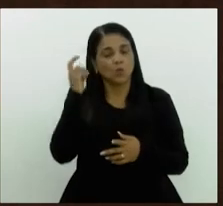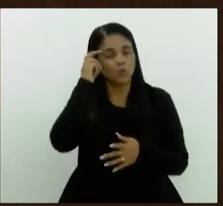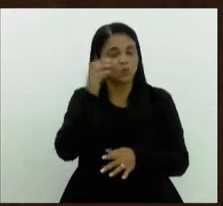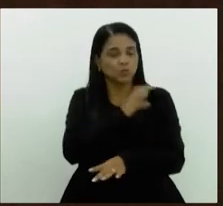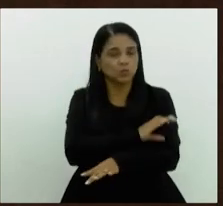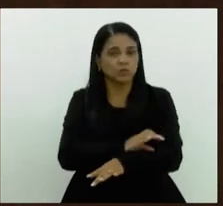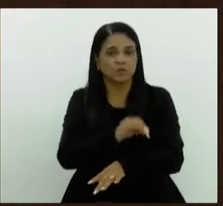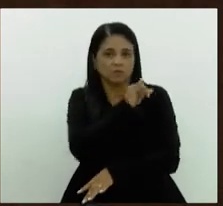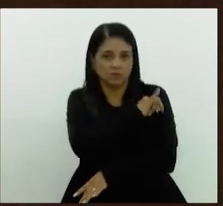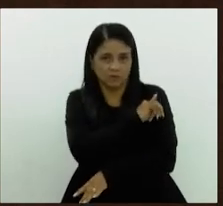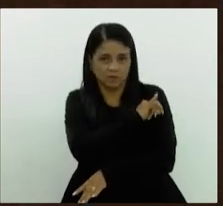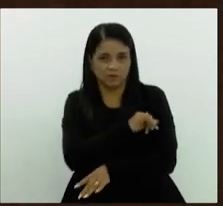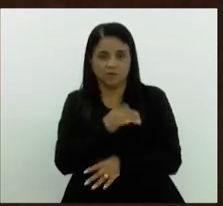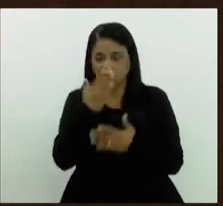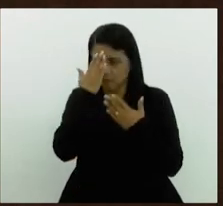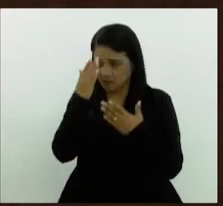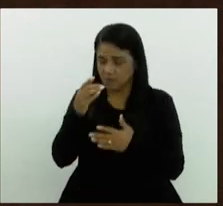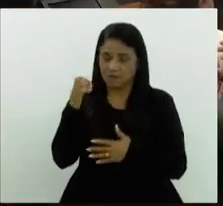Élica, pela iniciativa. Obrigada.